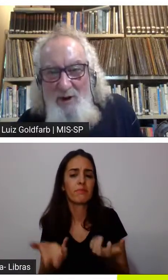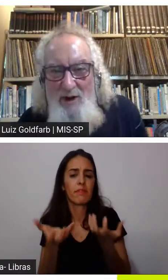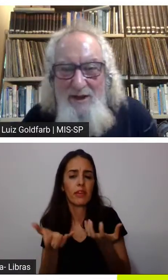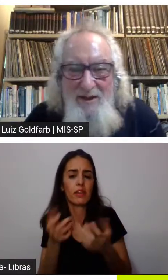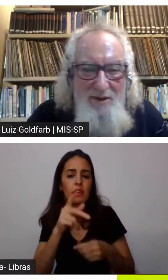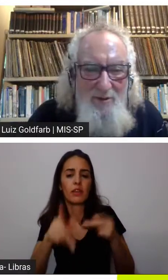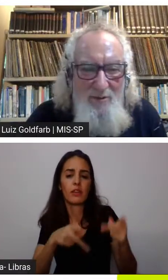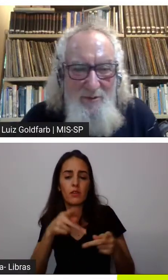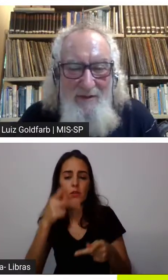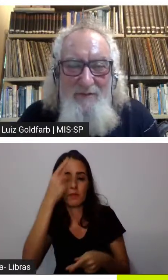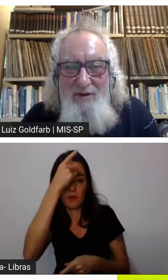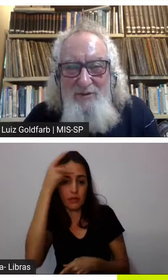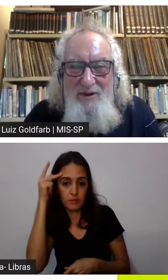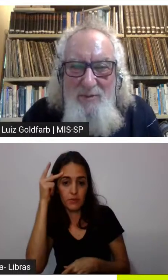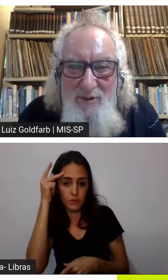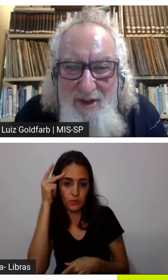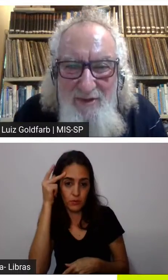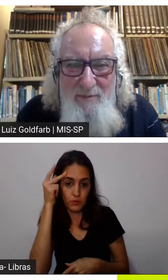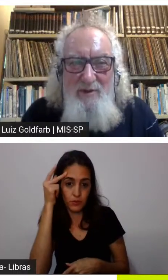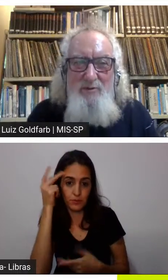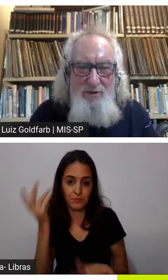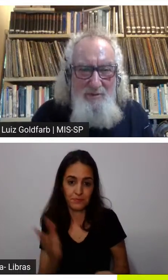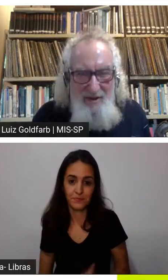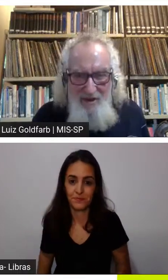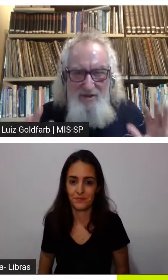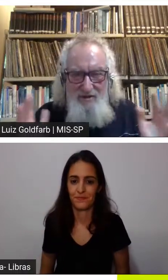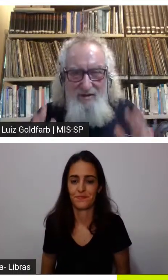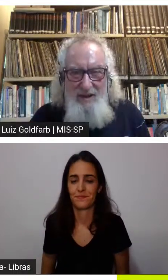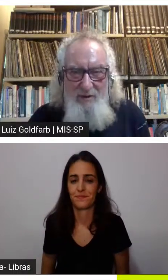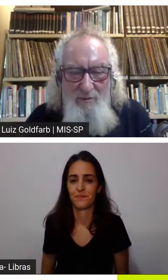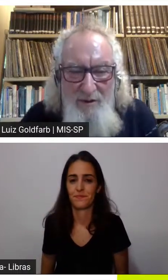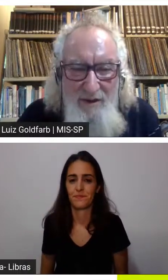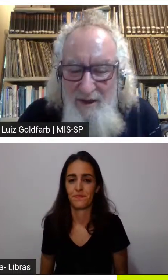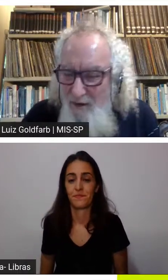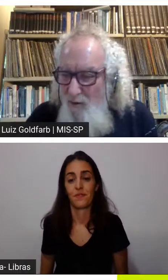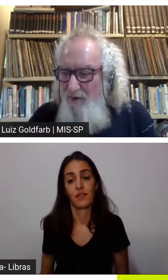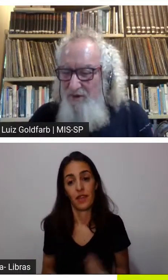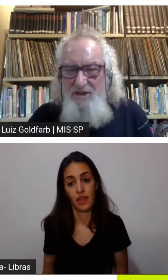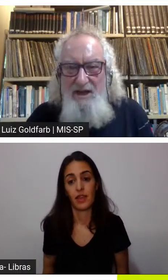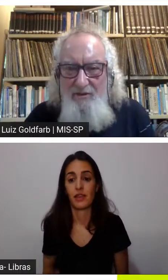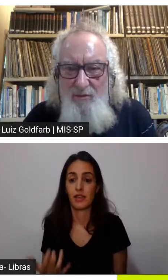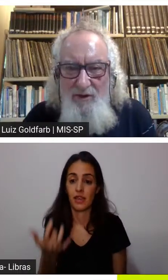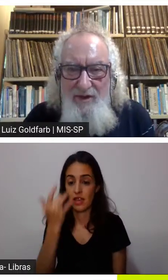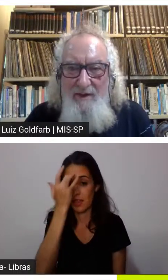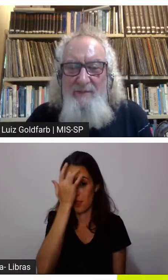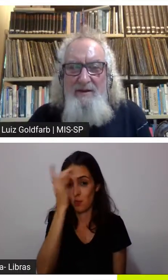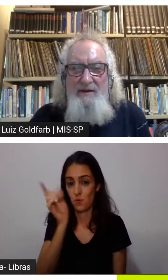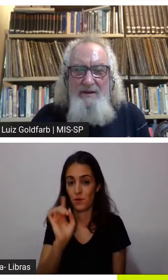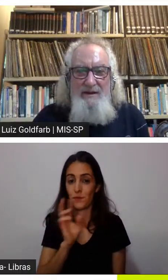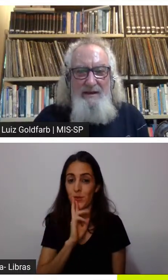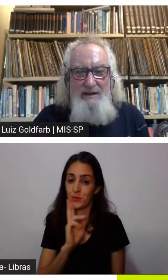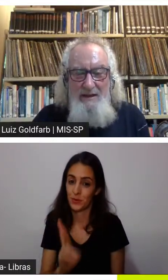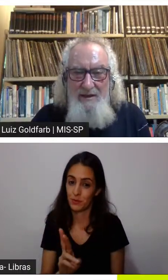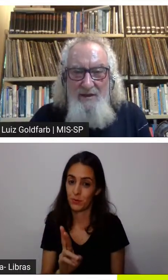não é fácil responder essa pergunta mas acho que vocês deram algumas indicações